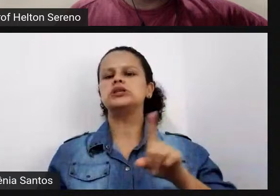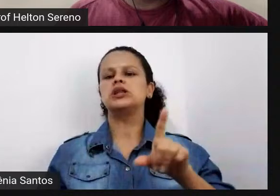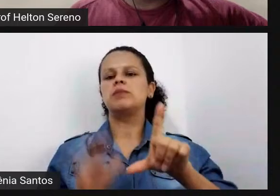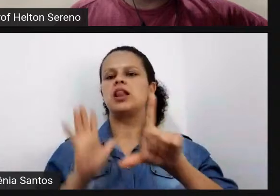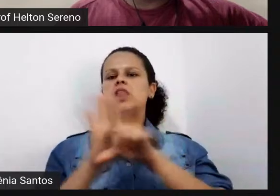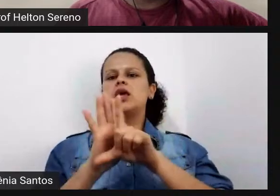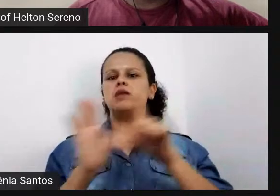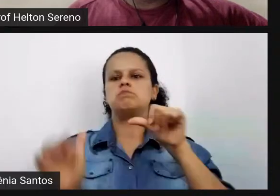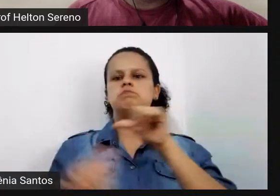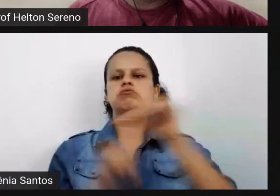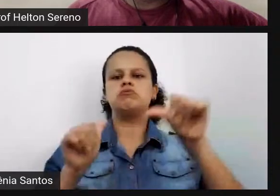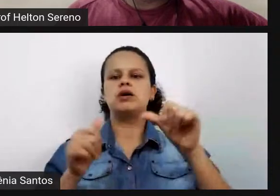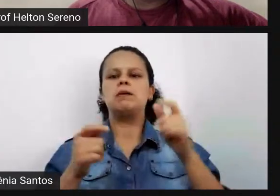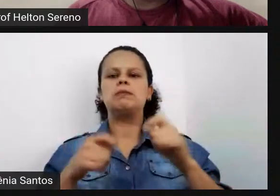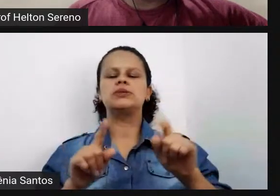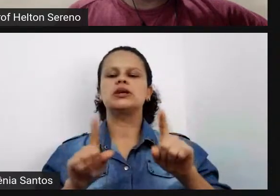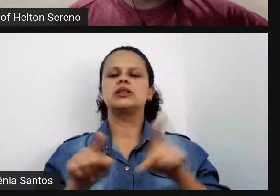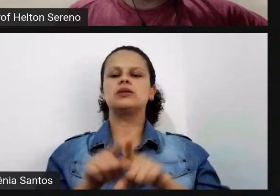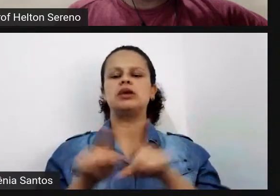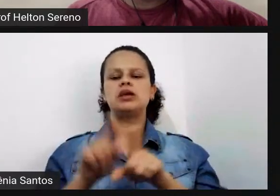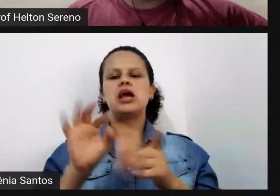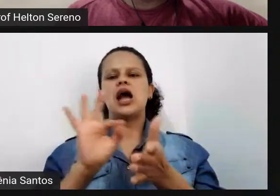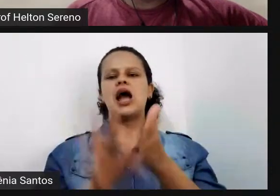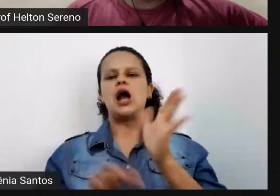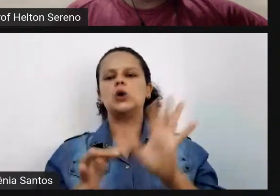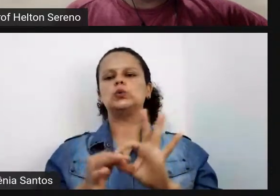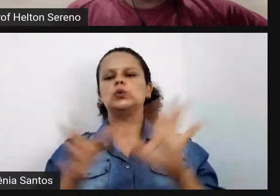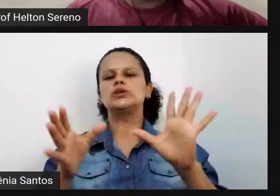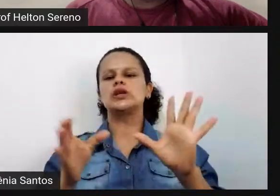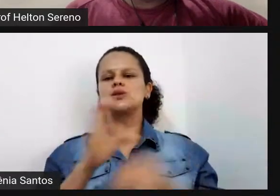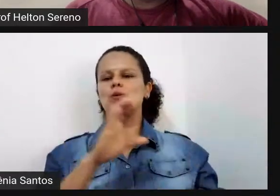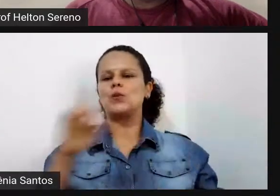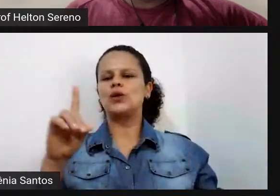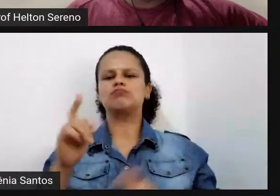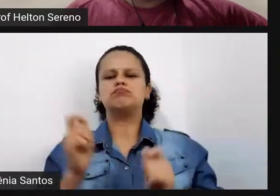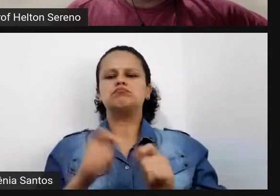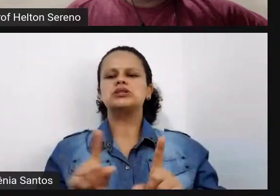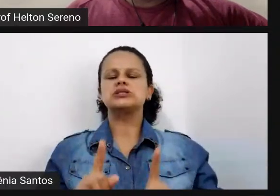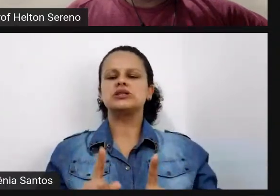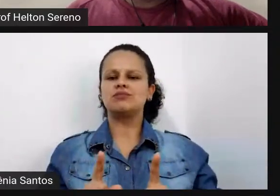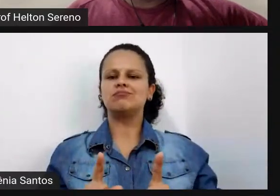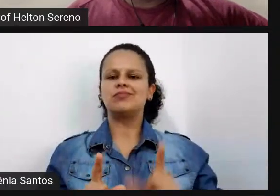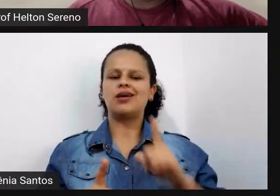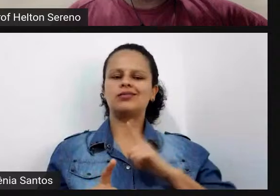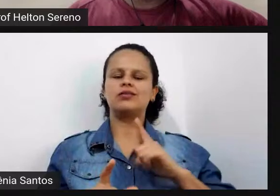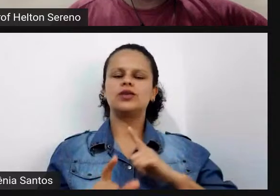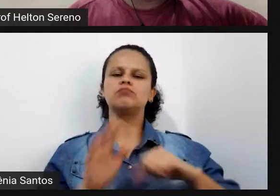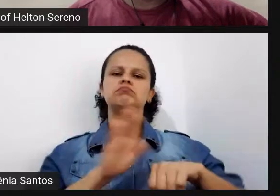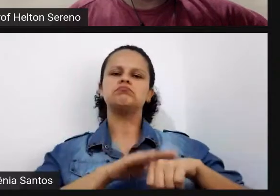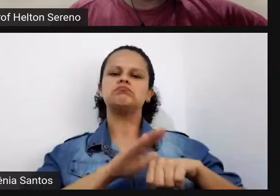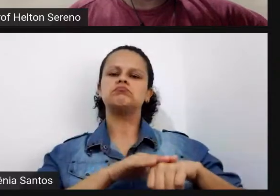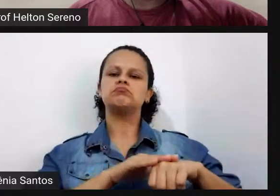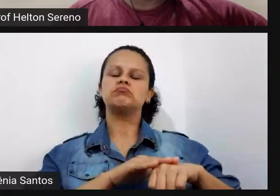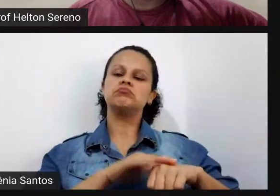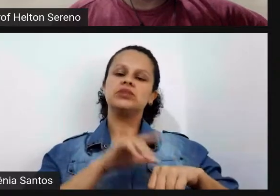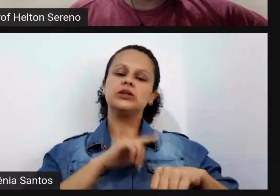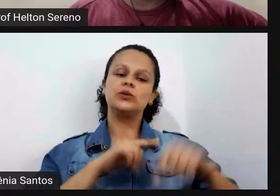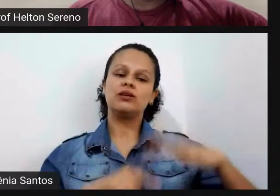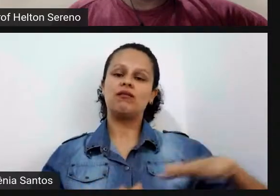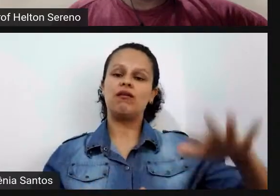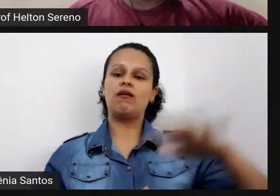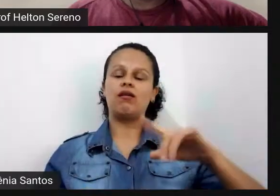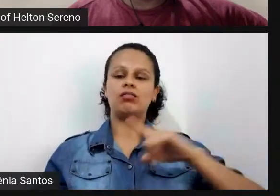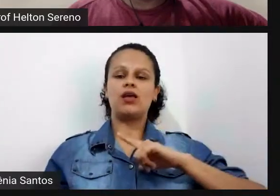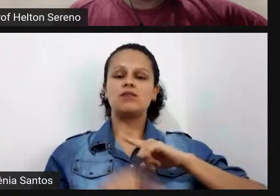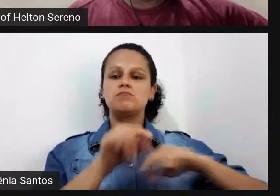autorização da coordenação e é justamente nessa zona de autonomia relativa que eu acho que